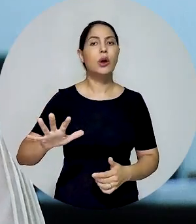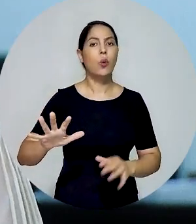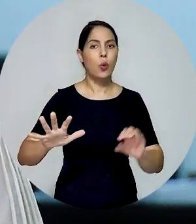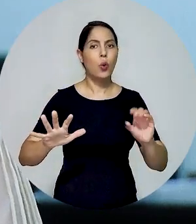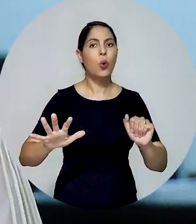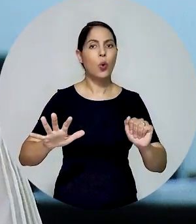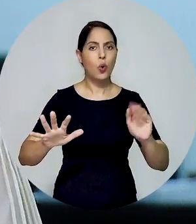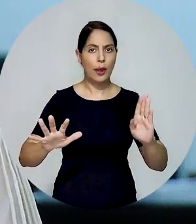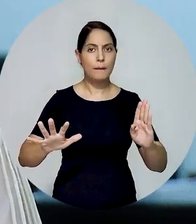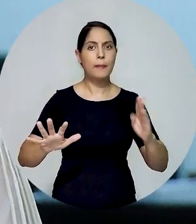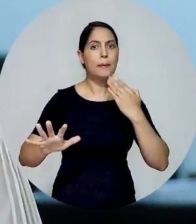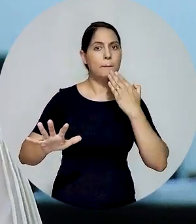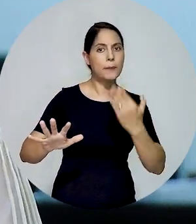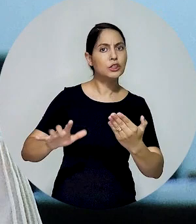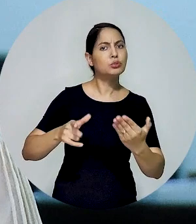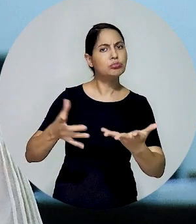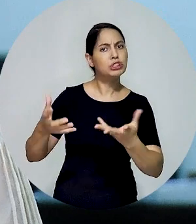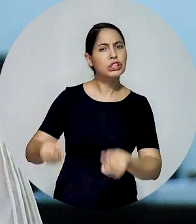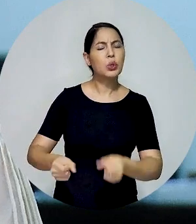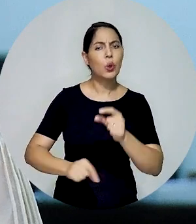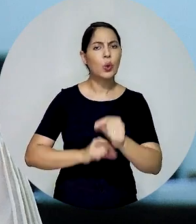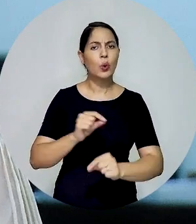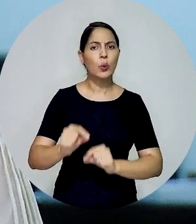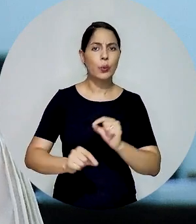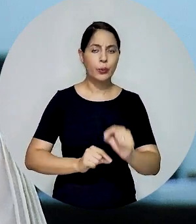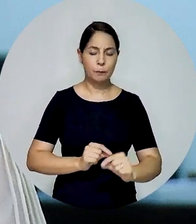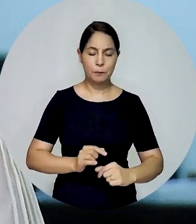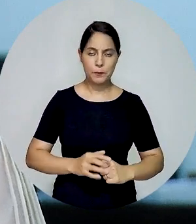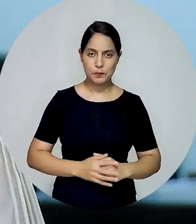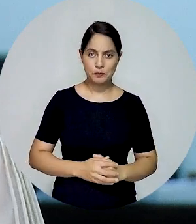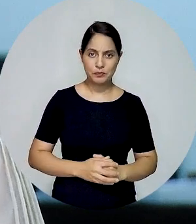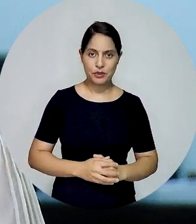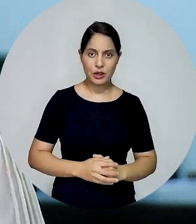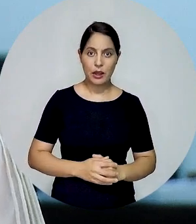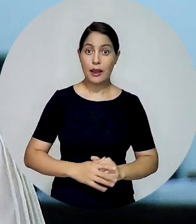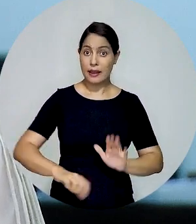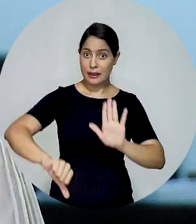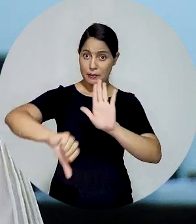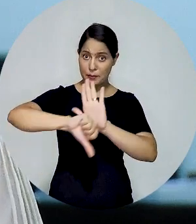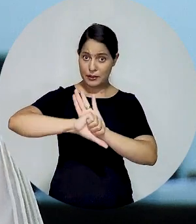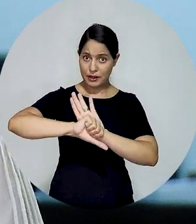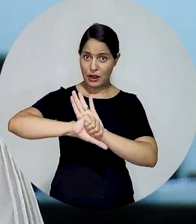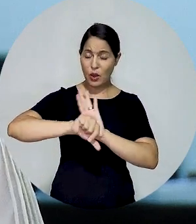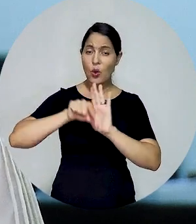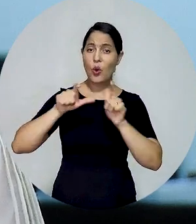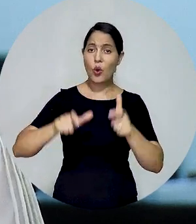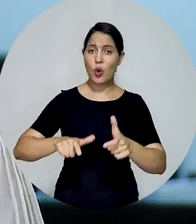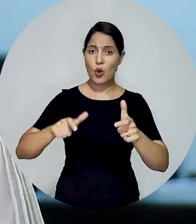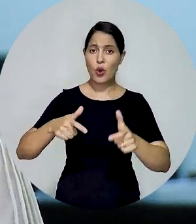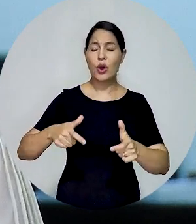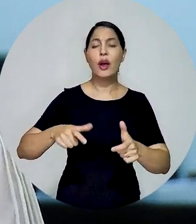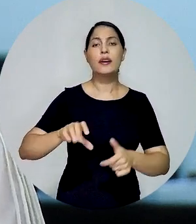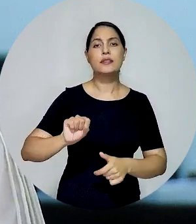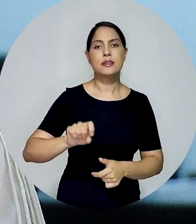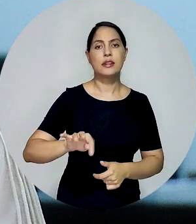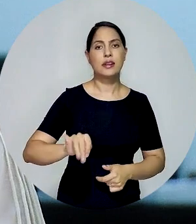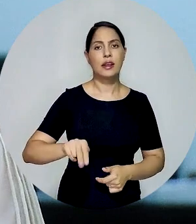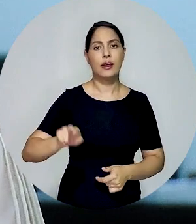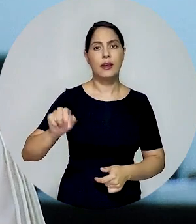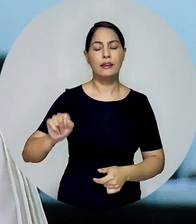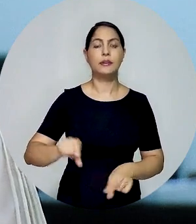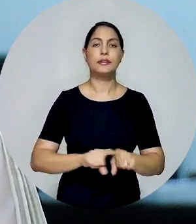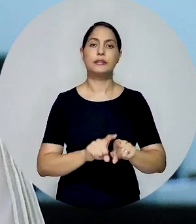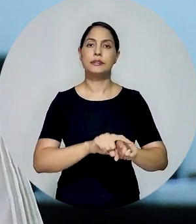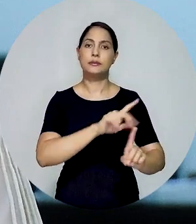Região acolheu o pedido da seccional da UAB do Rio Grande do Sul e decidiu pela manutenção da competência criminal em Santana do